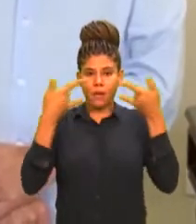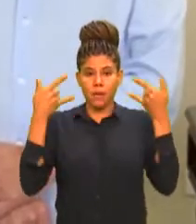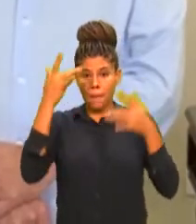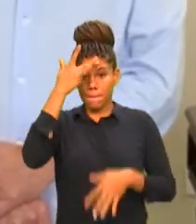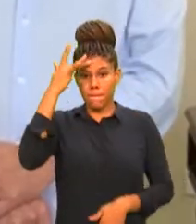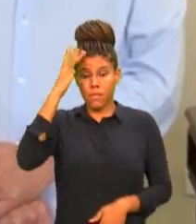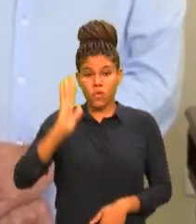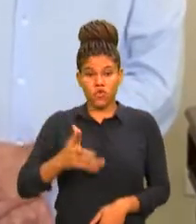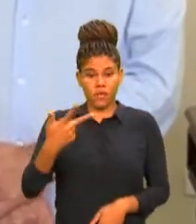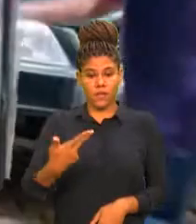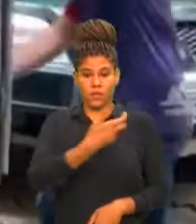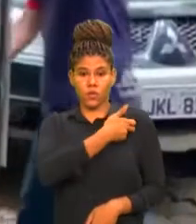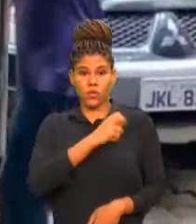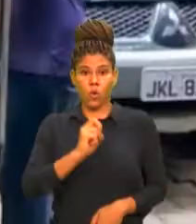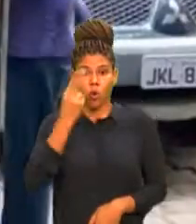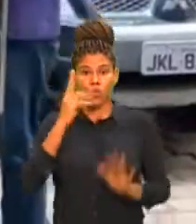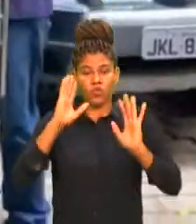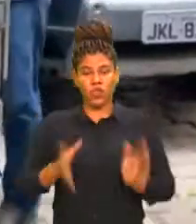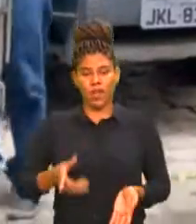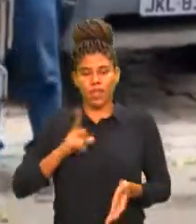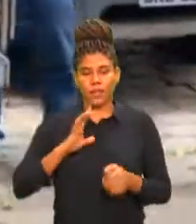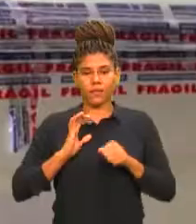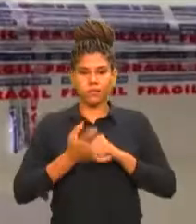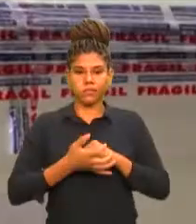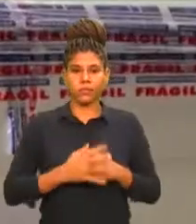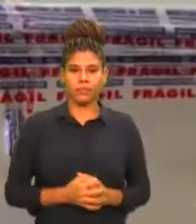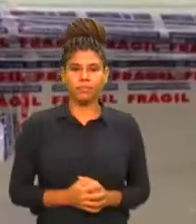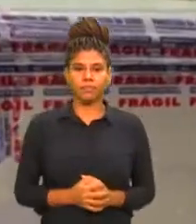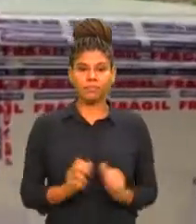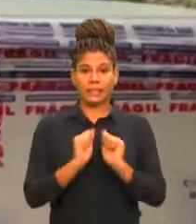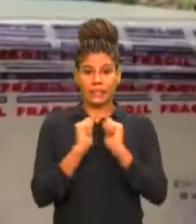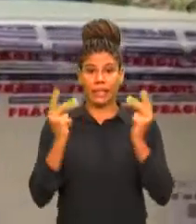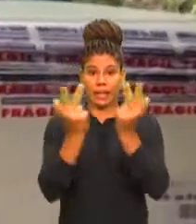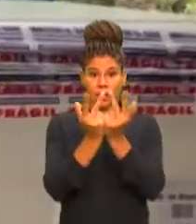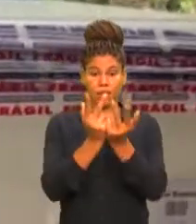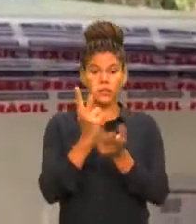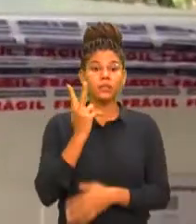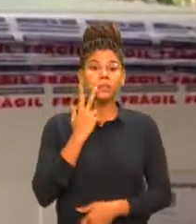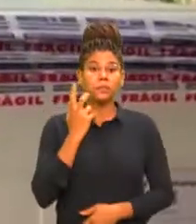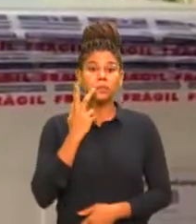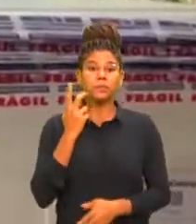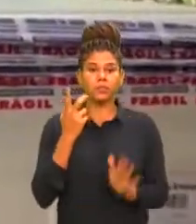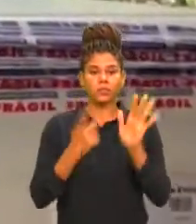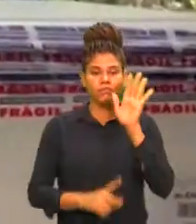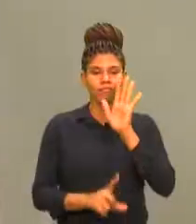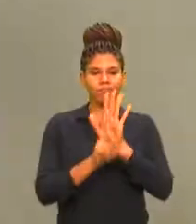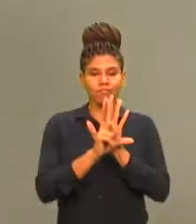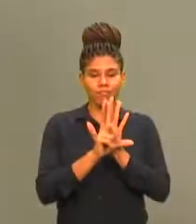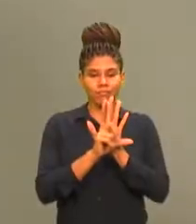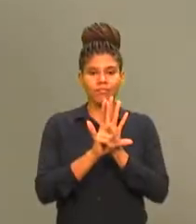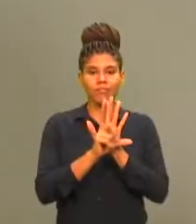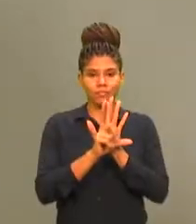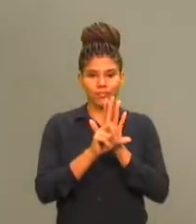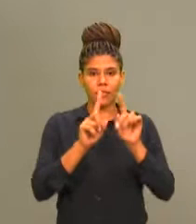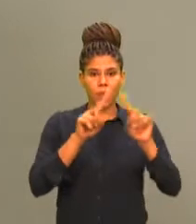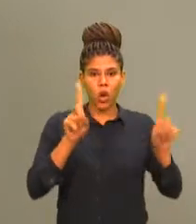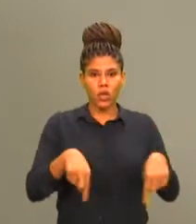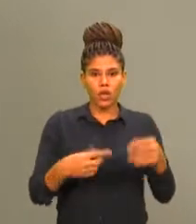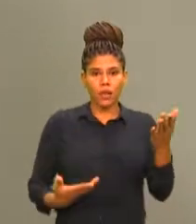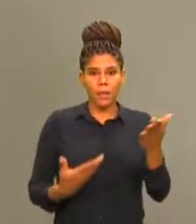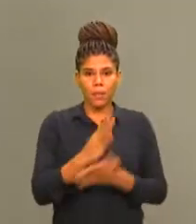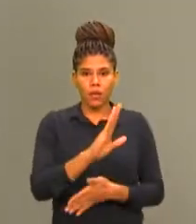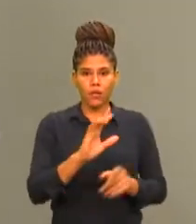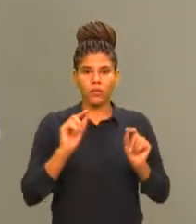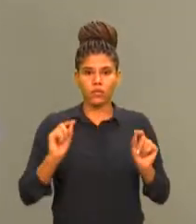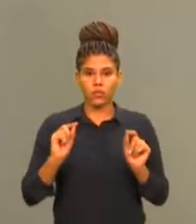tiveram Covid-19. Câmara Municipal de Fortaleza aprova projeto de lei que cria o cadastro de espera para a